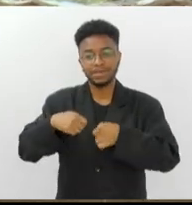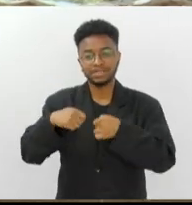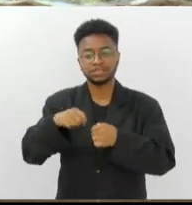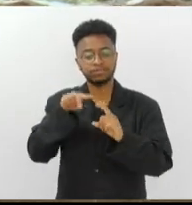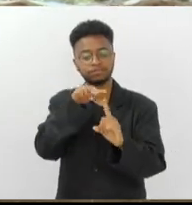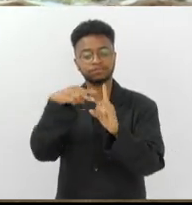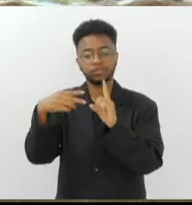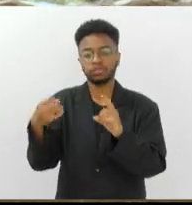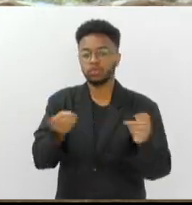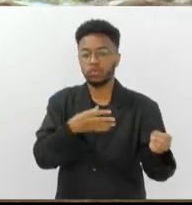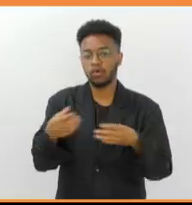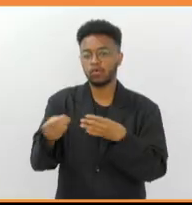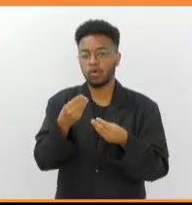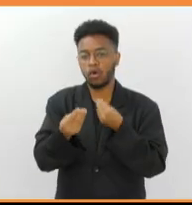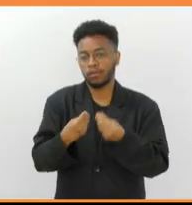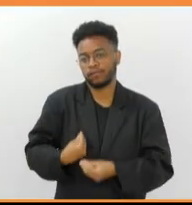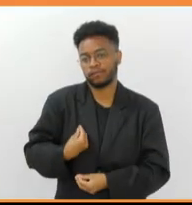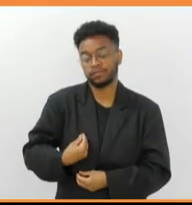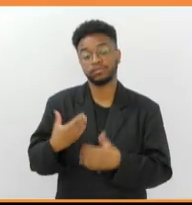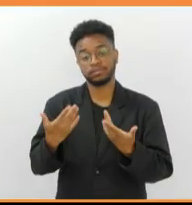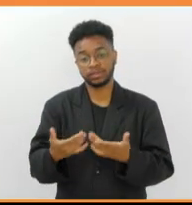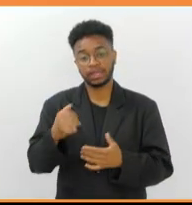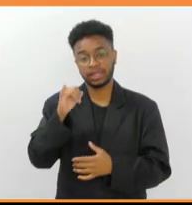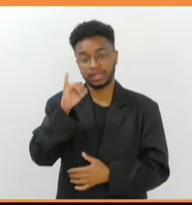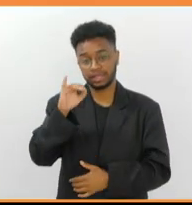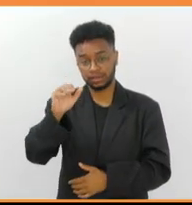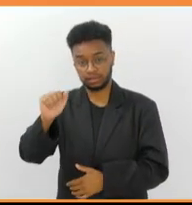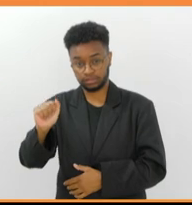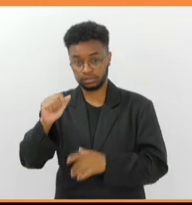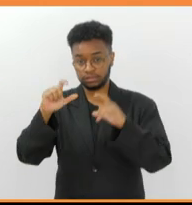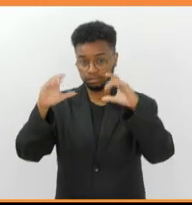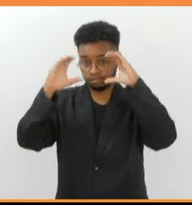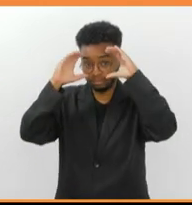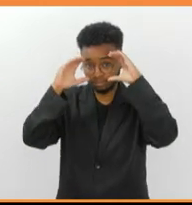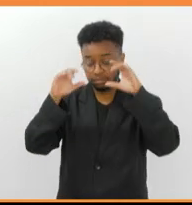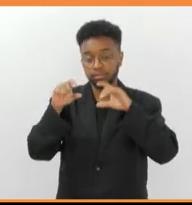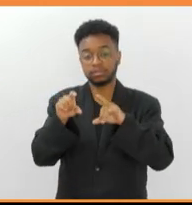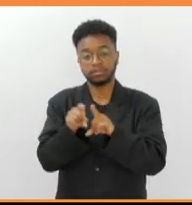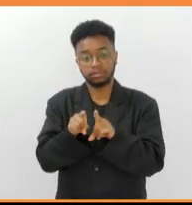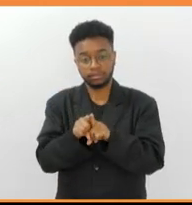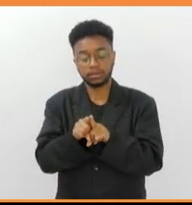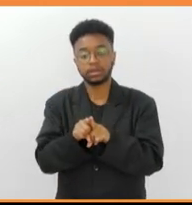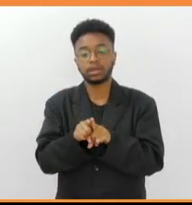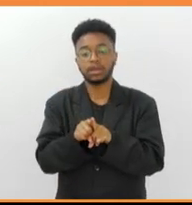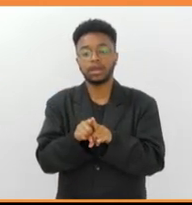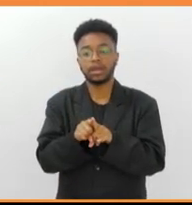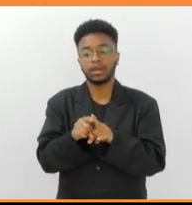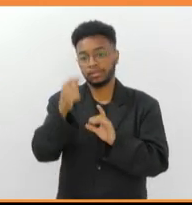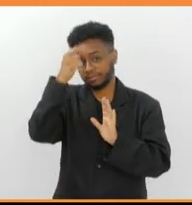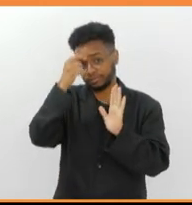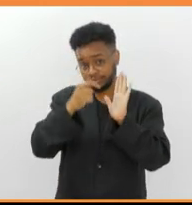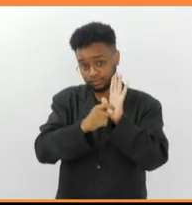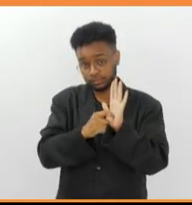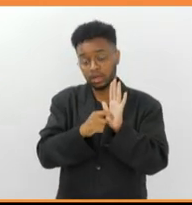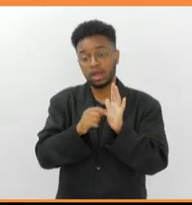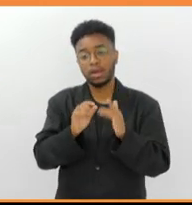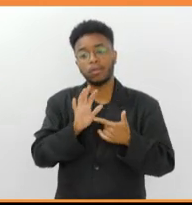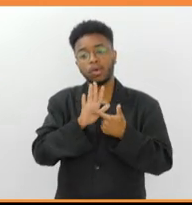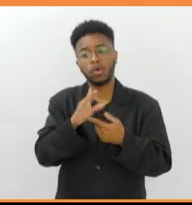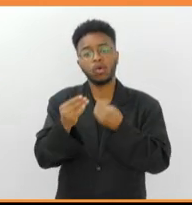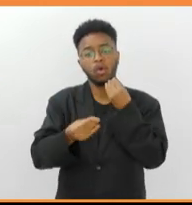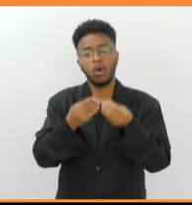olhares à realidade. A inteligência artificial e a realidade aumentada trazem interferências à vida